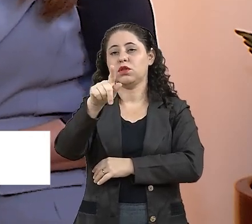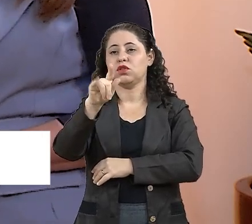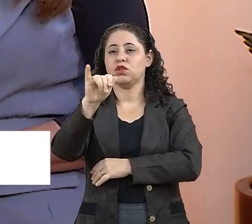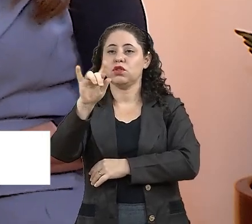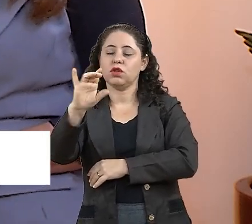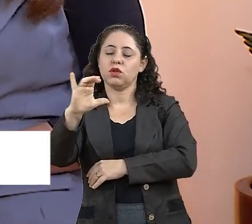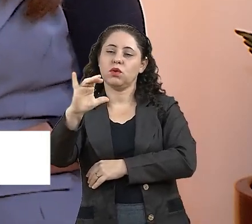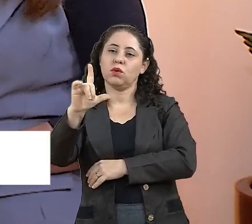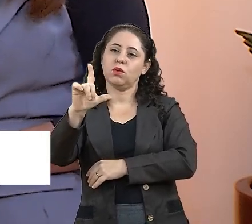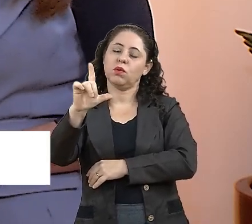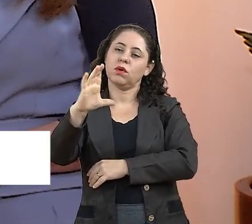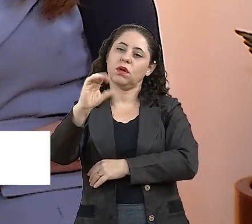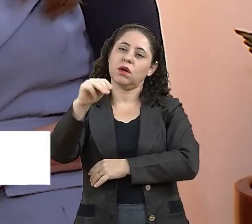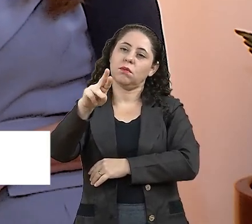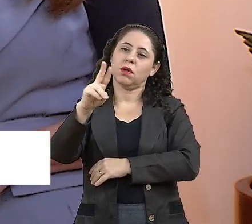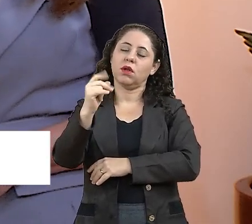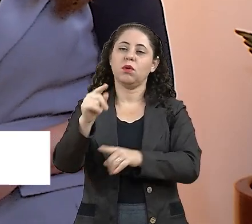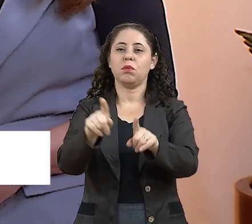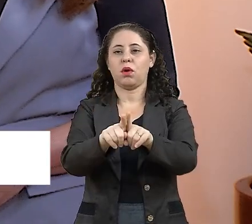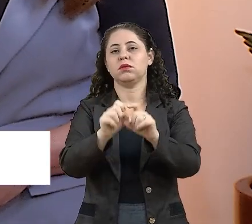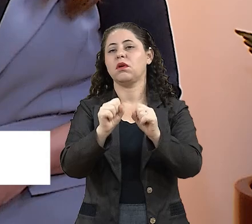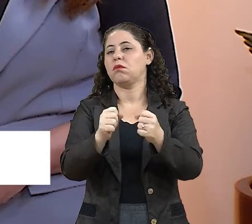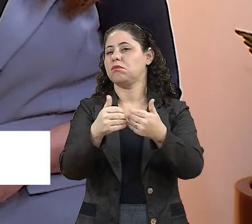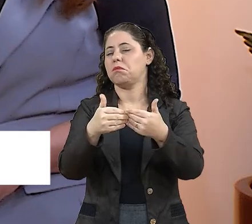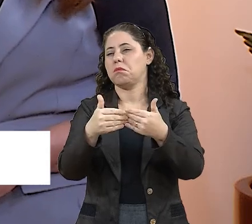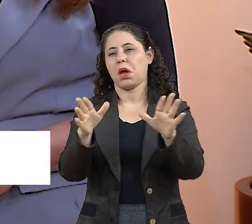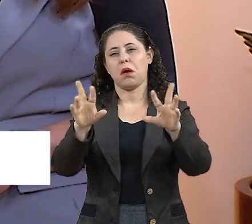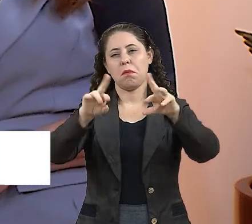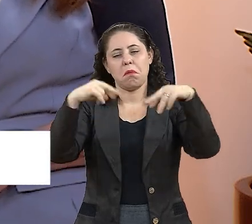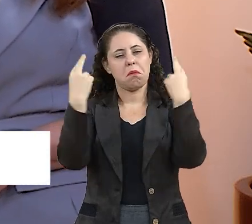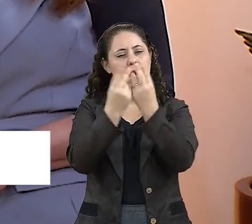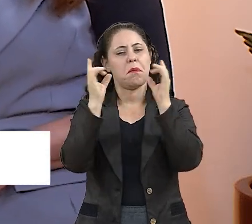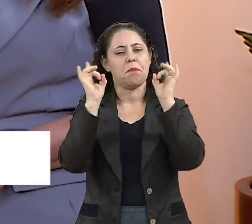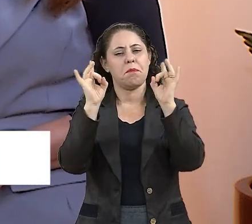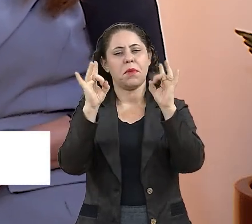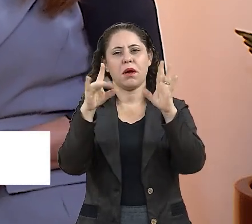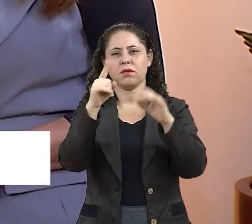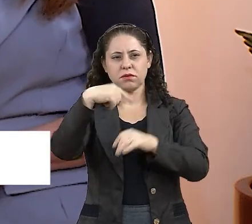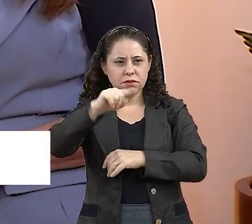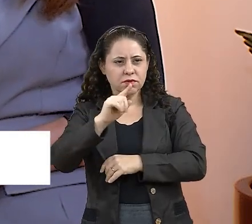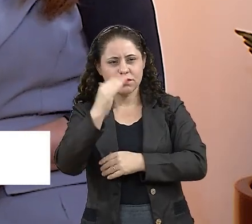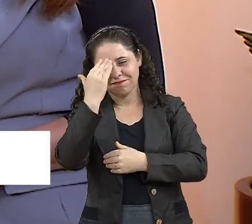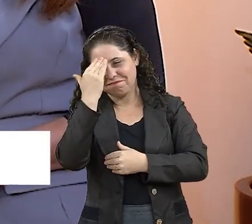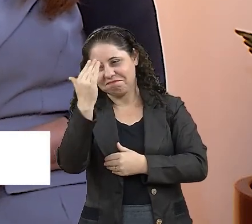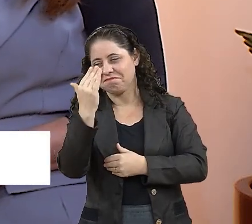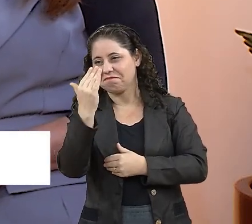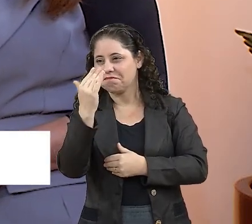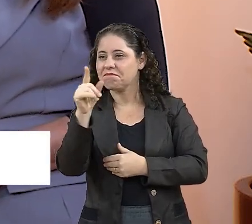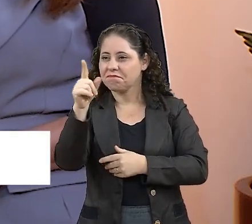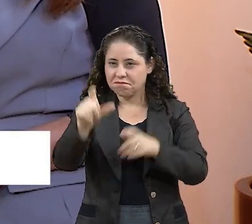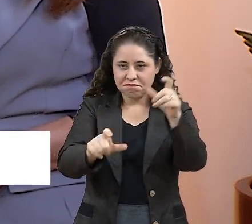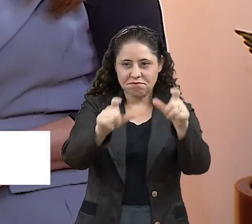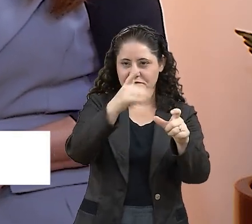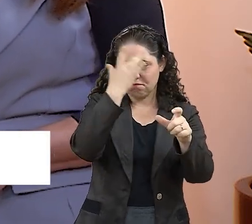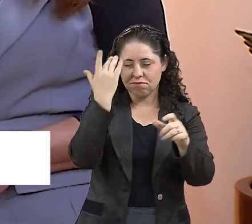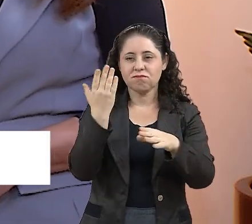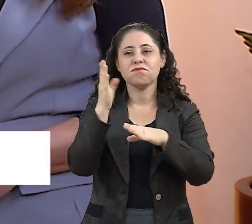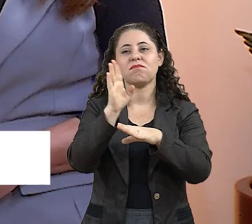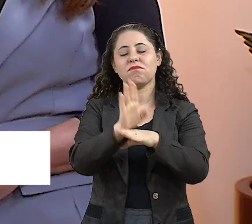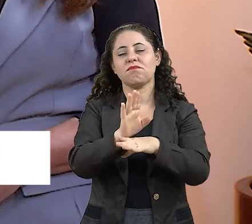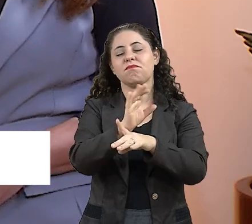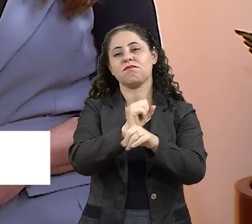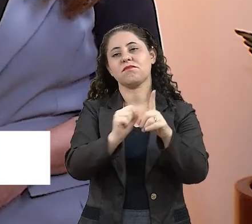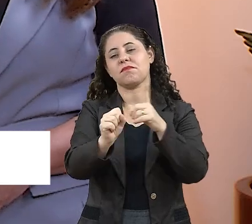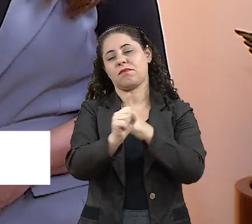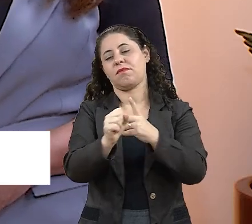cerimônia muito bonita. Uma cerimônia que você agradece quem faz o bem para a sociedade. Então,